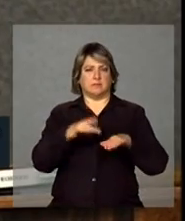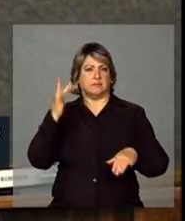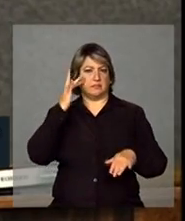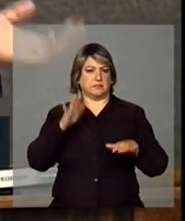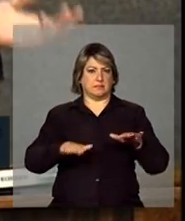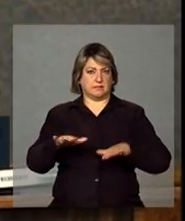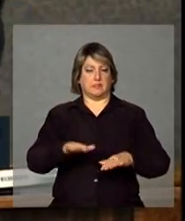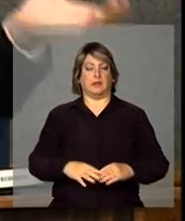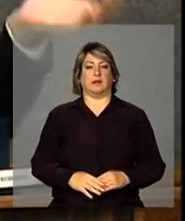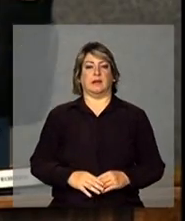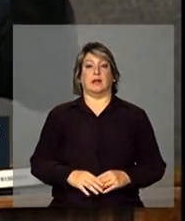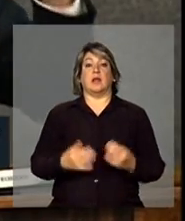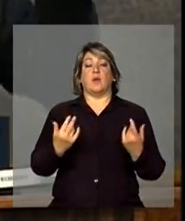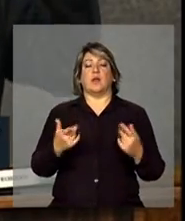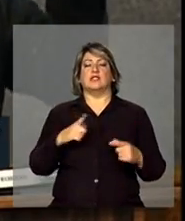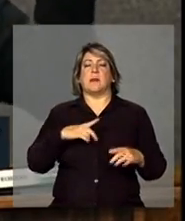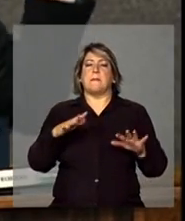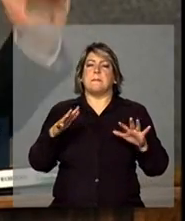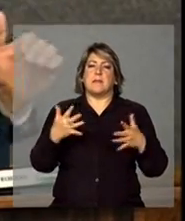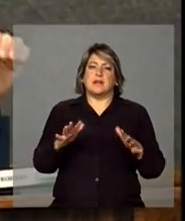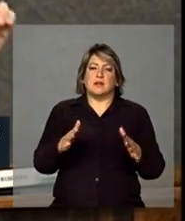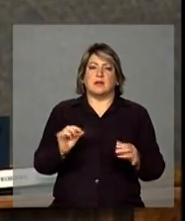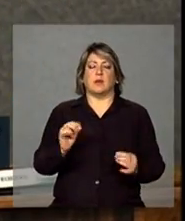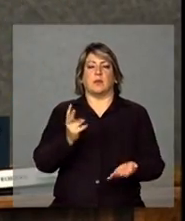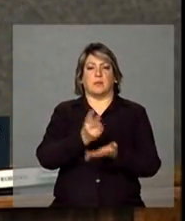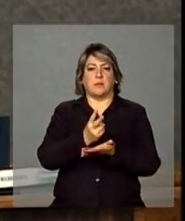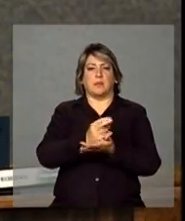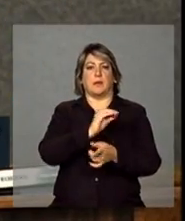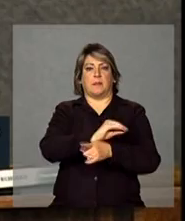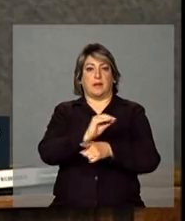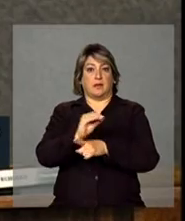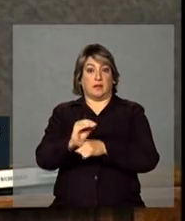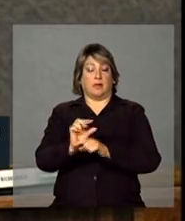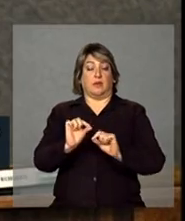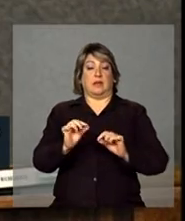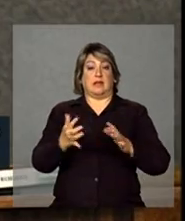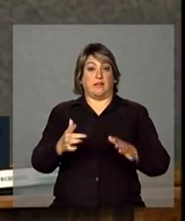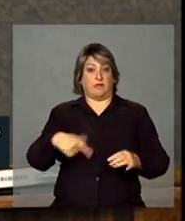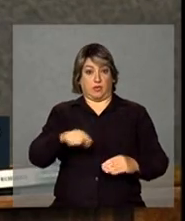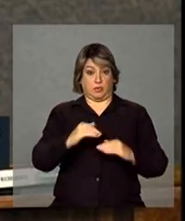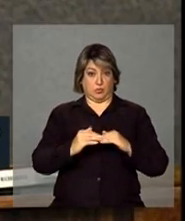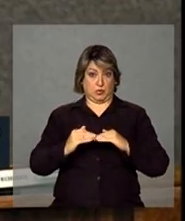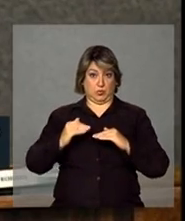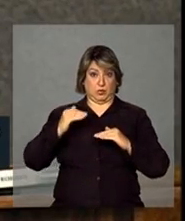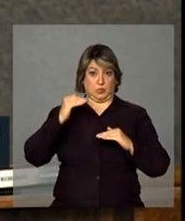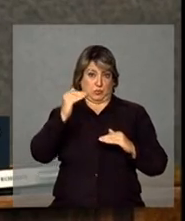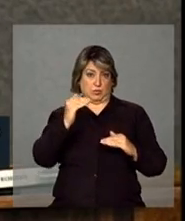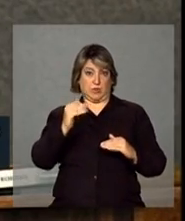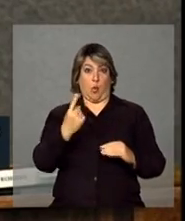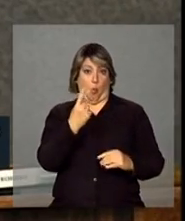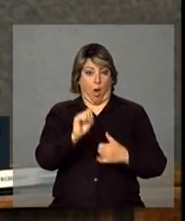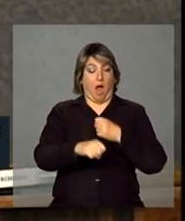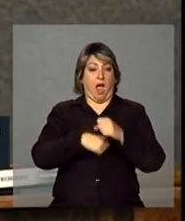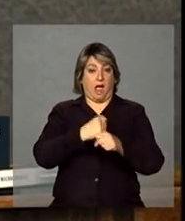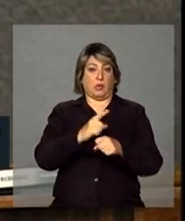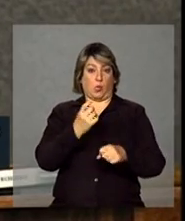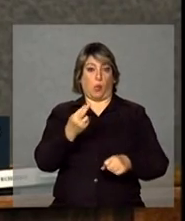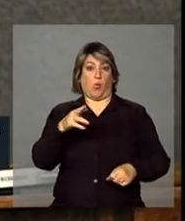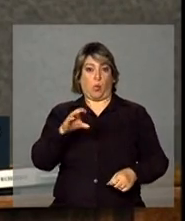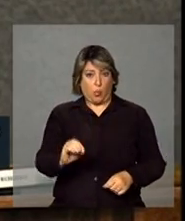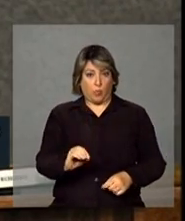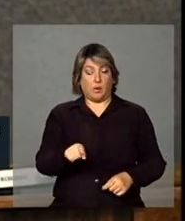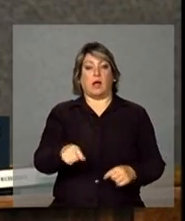Então, tinha mais ou menos uma manutenção. a probabilidade de subir em um ano o lucro